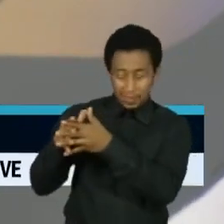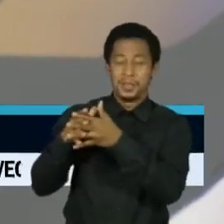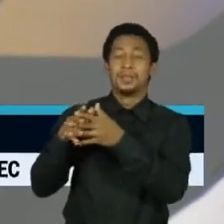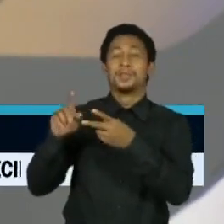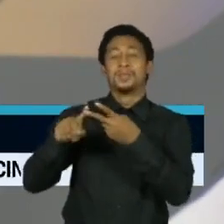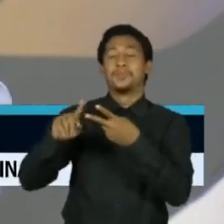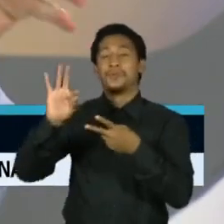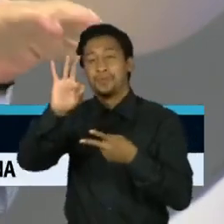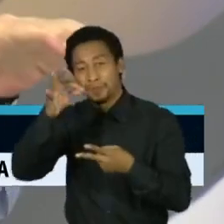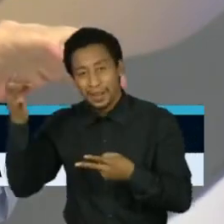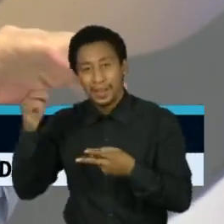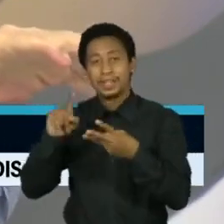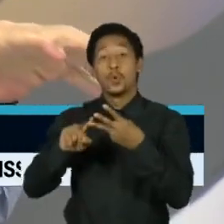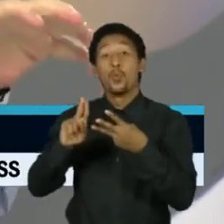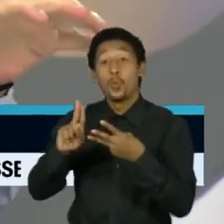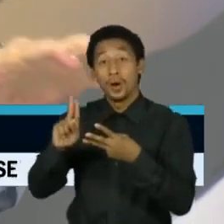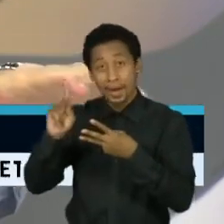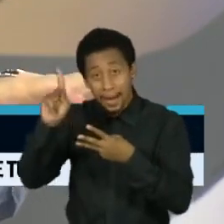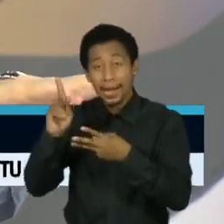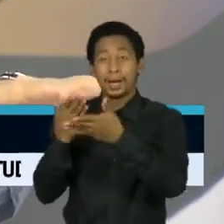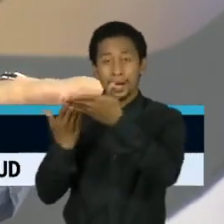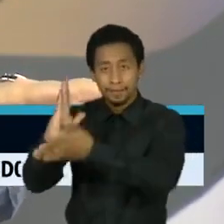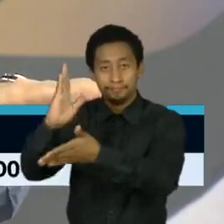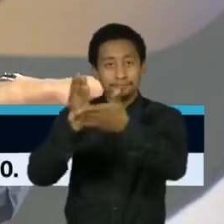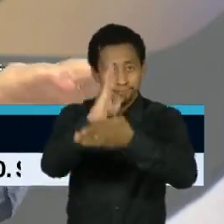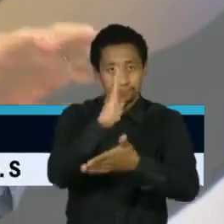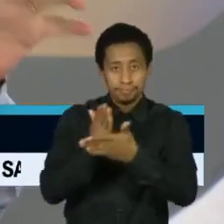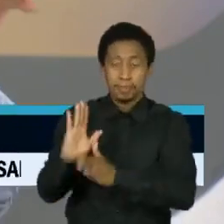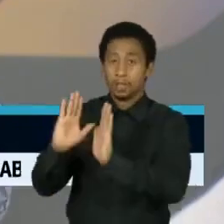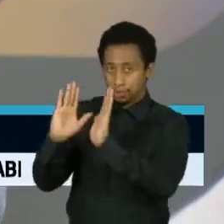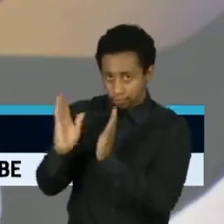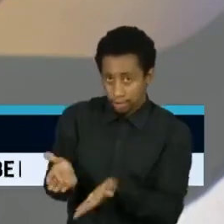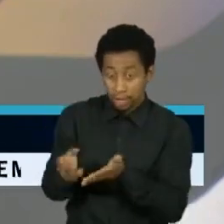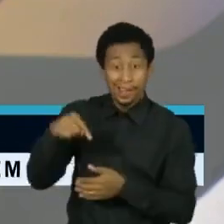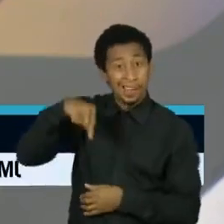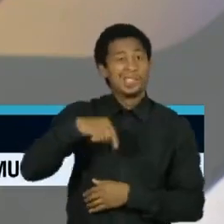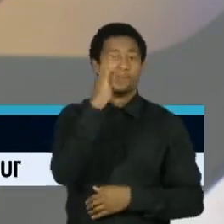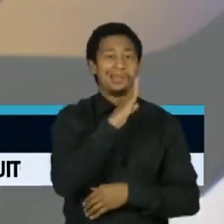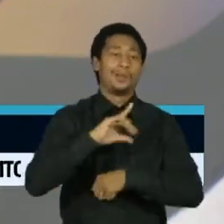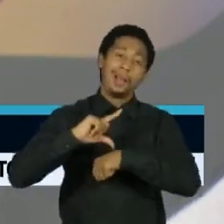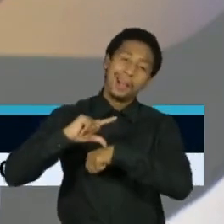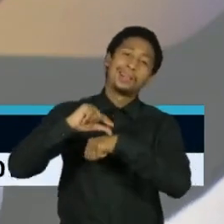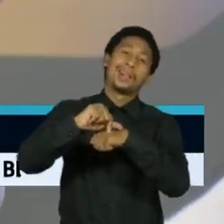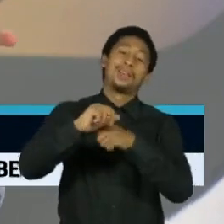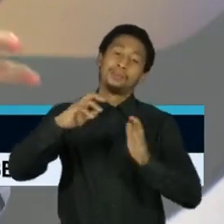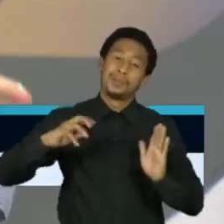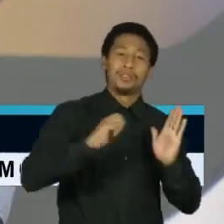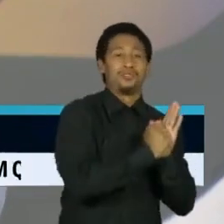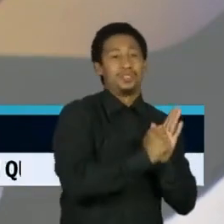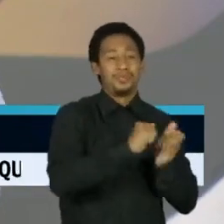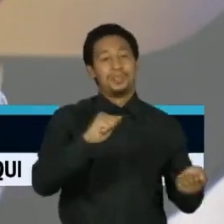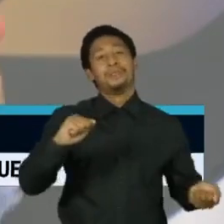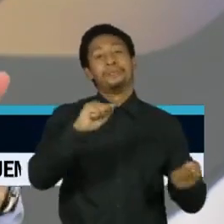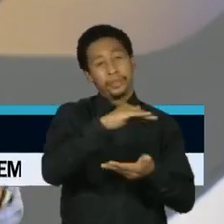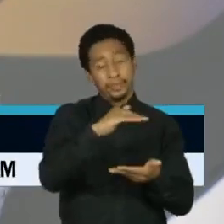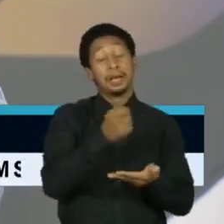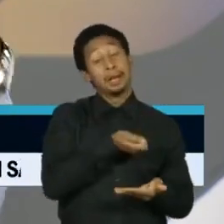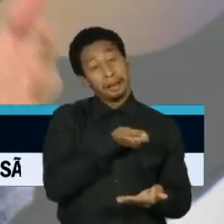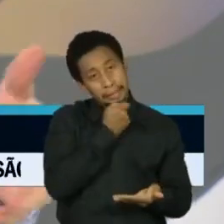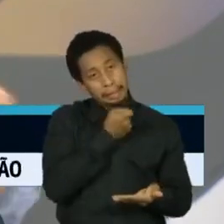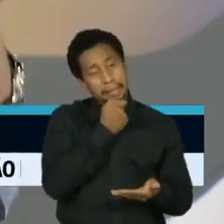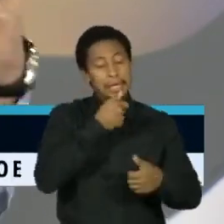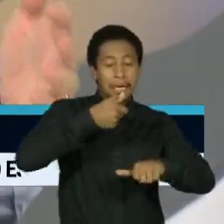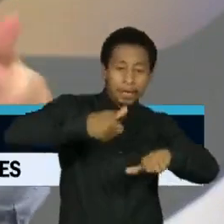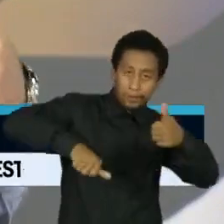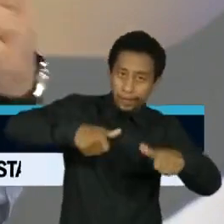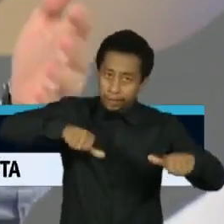França. Aqui no Brasil, eles entraram tardiamente com o pedido de registro, mas estão em análise na Anvisa. E, portanto, a Anvisa tem que